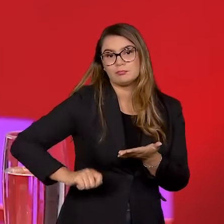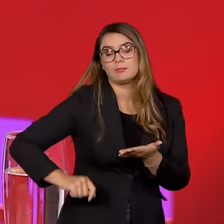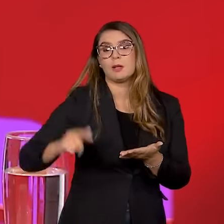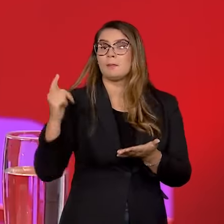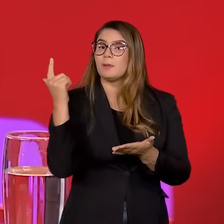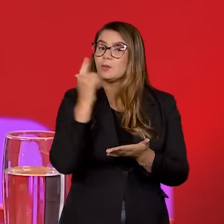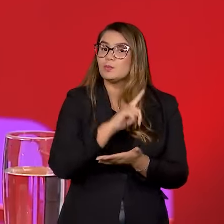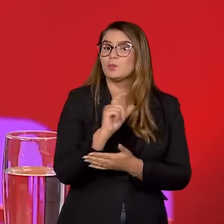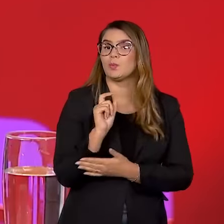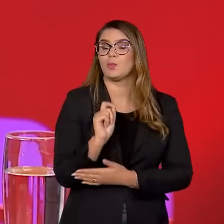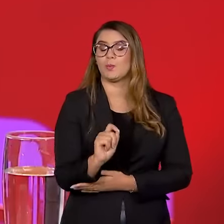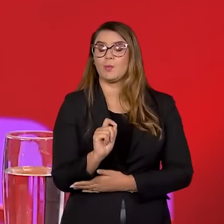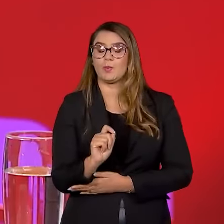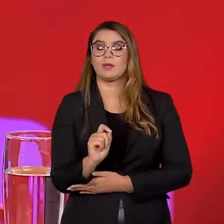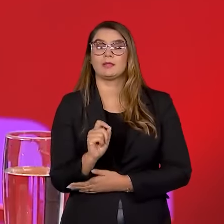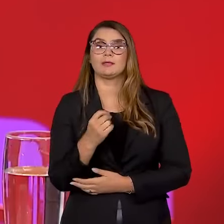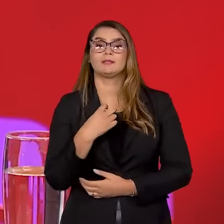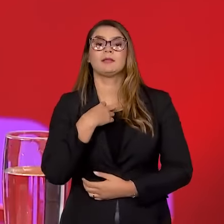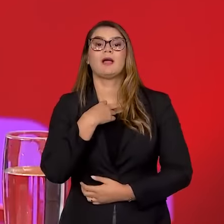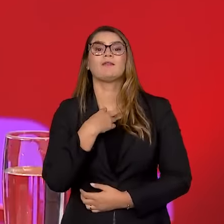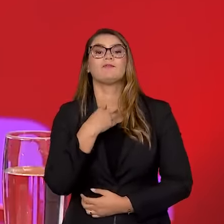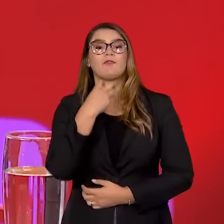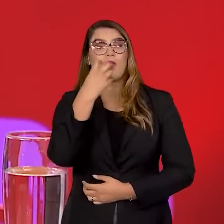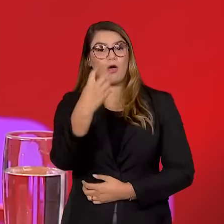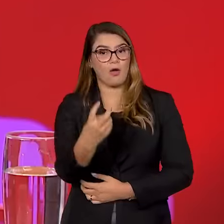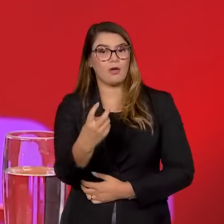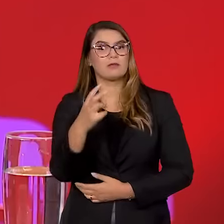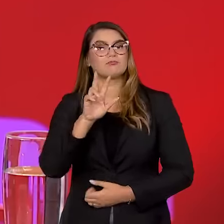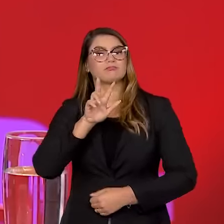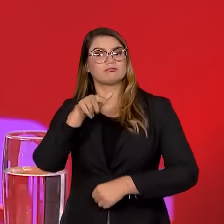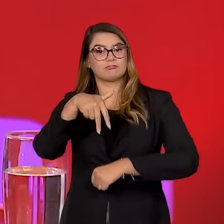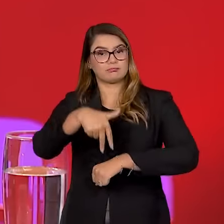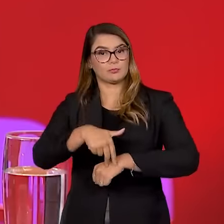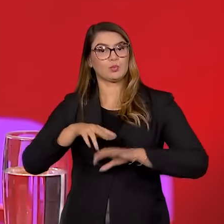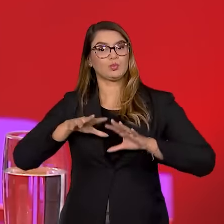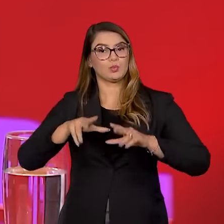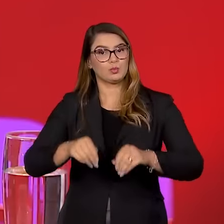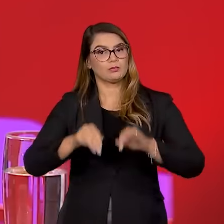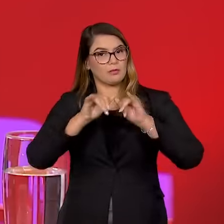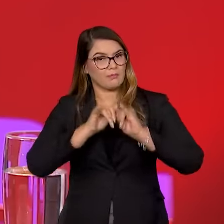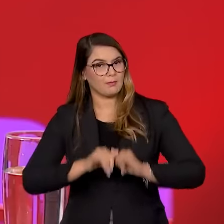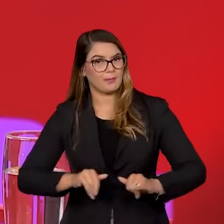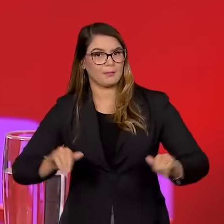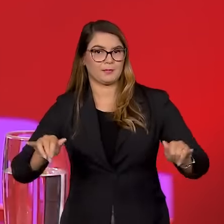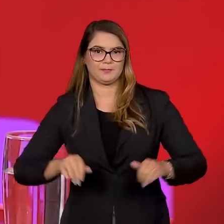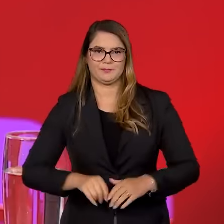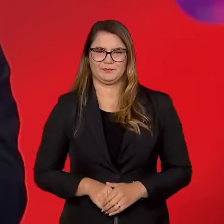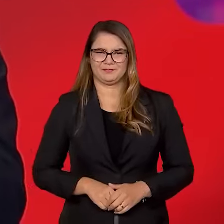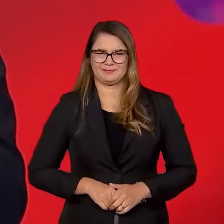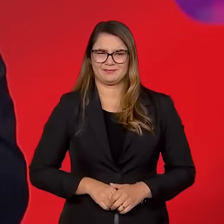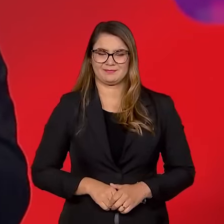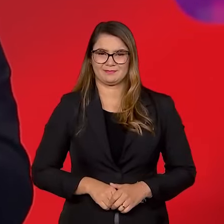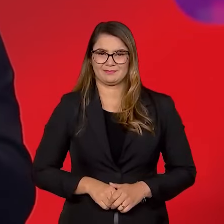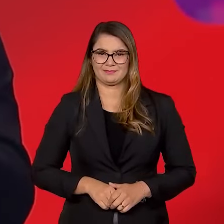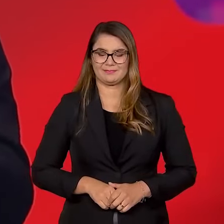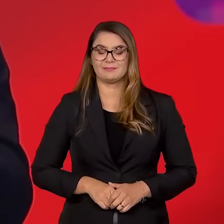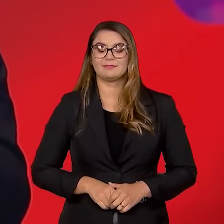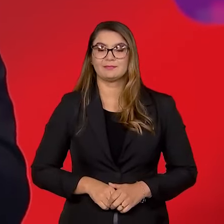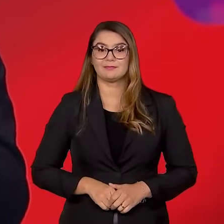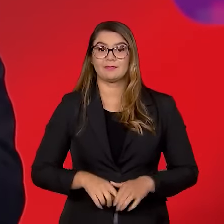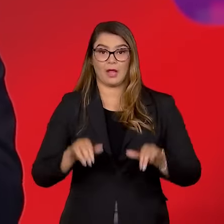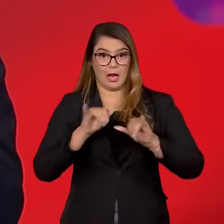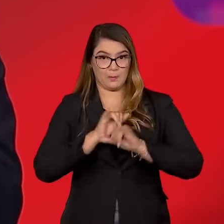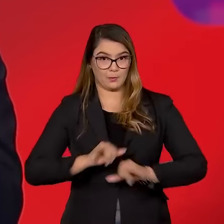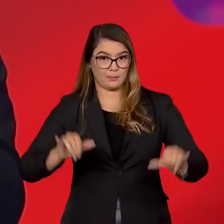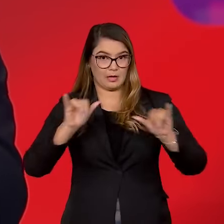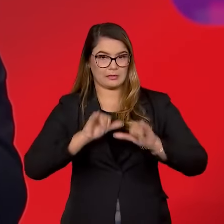Para poder, de alguma forma, dar voz e vez para tudo aquilo que estava circulando, né? Marco, das expectativas que foram geradas depois da